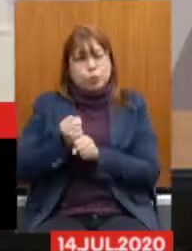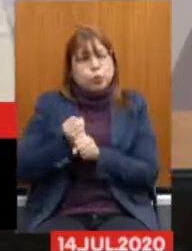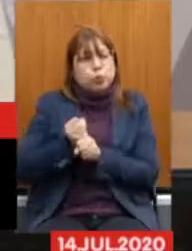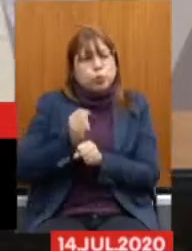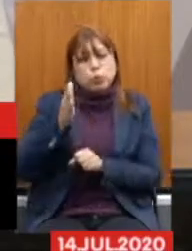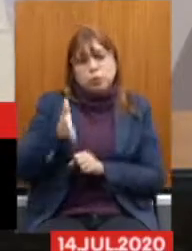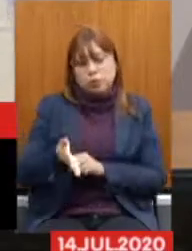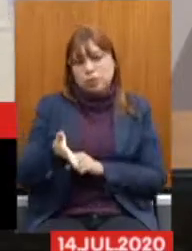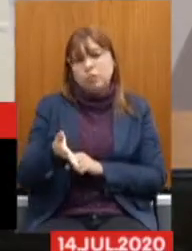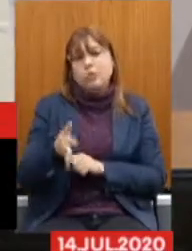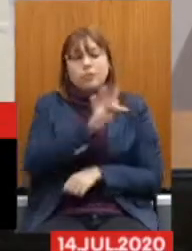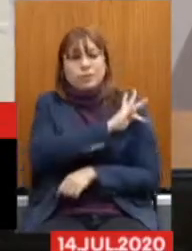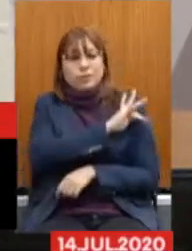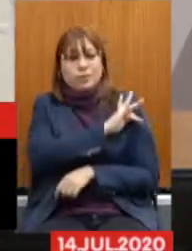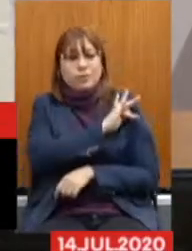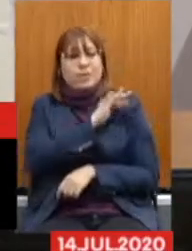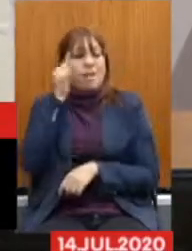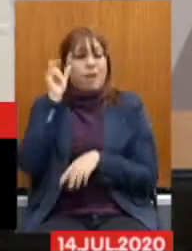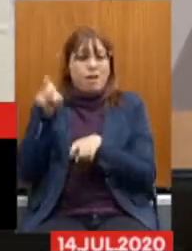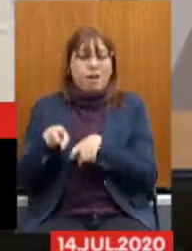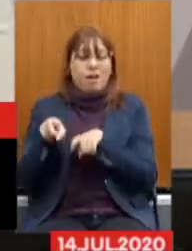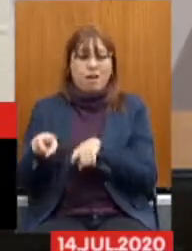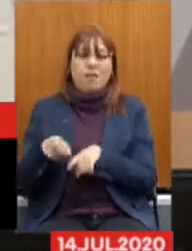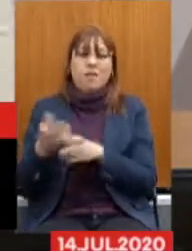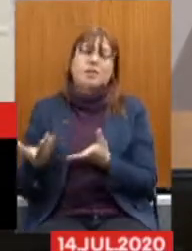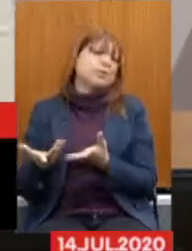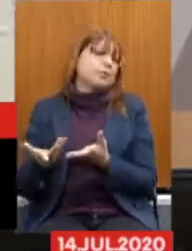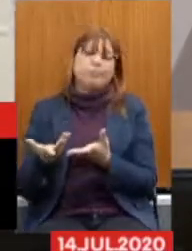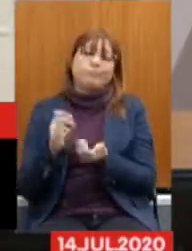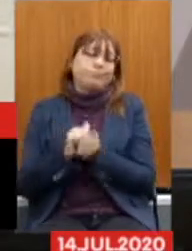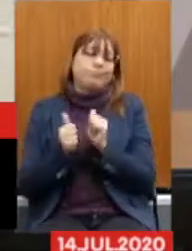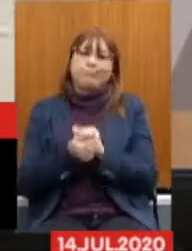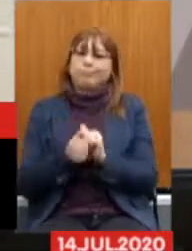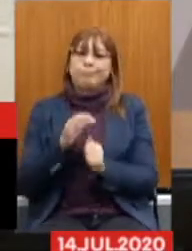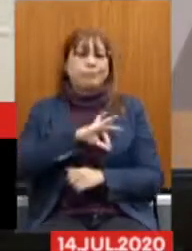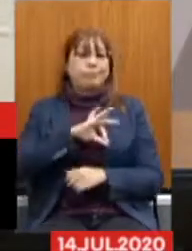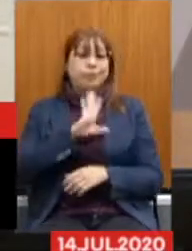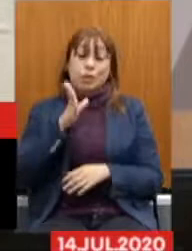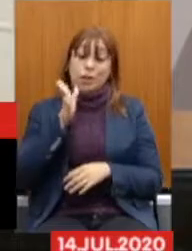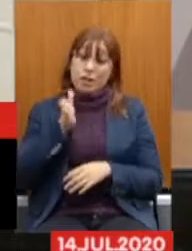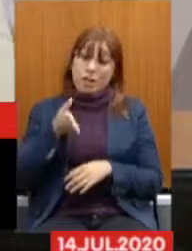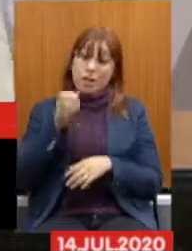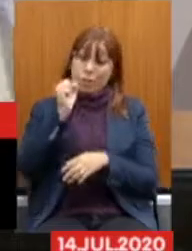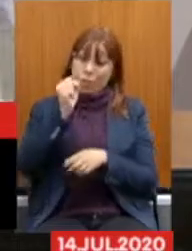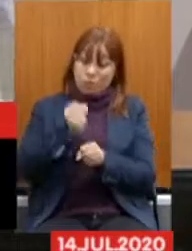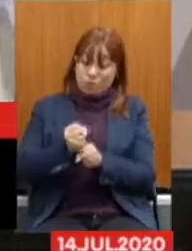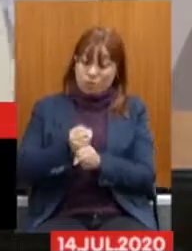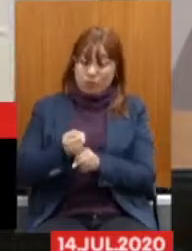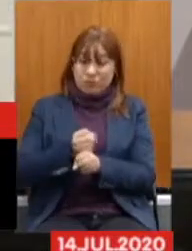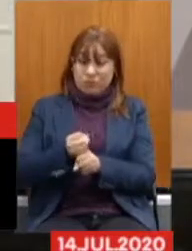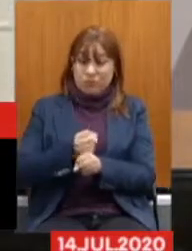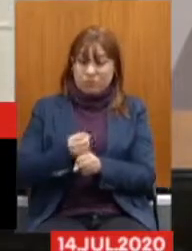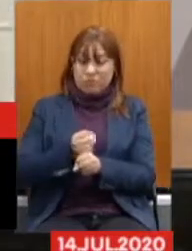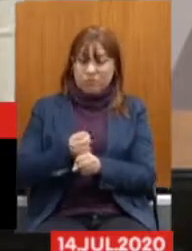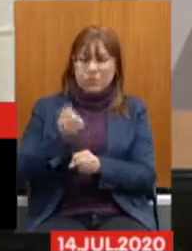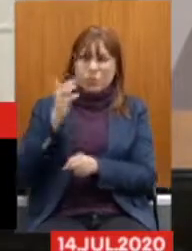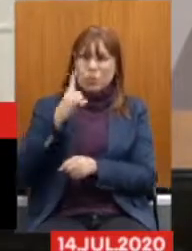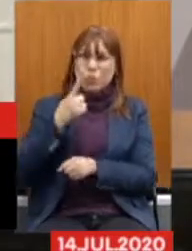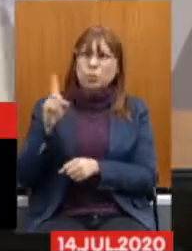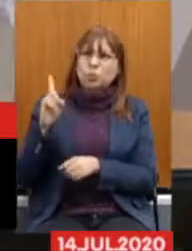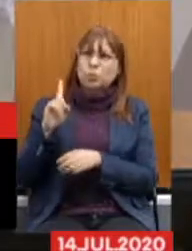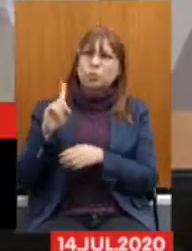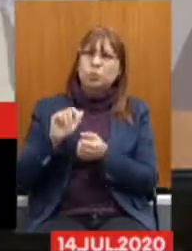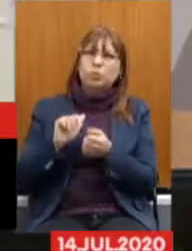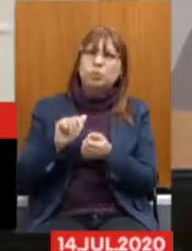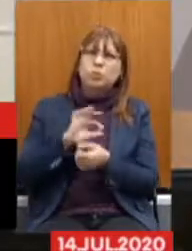Agropecuários Não tem reajuste Do vencimento Básico Há 8 anos O último reajuste Que a gente teve Foi no ano